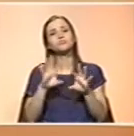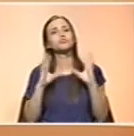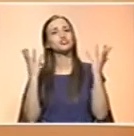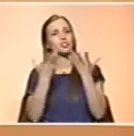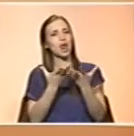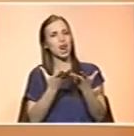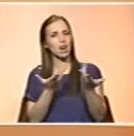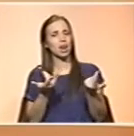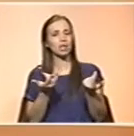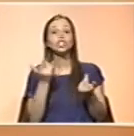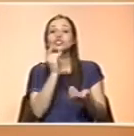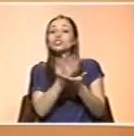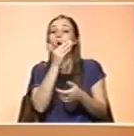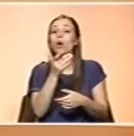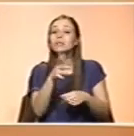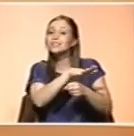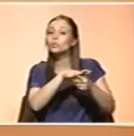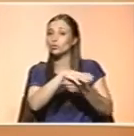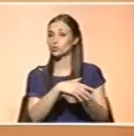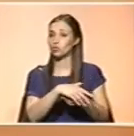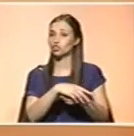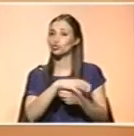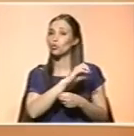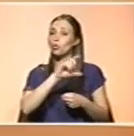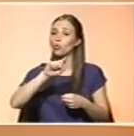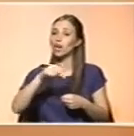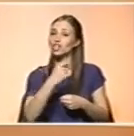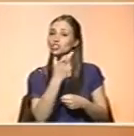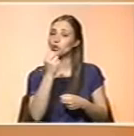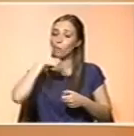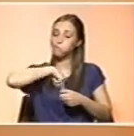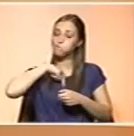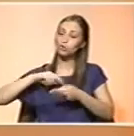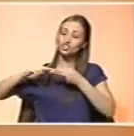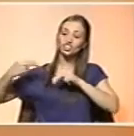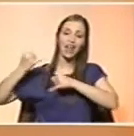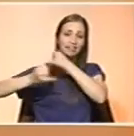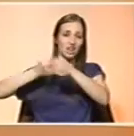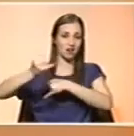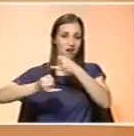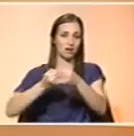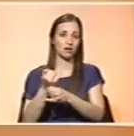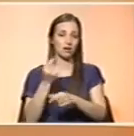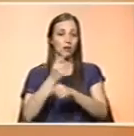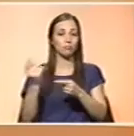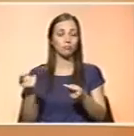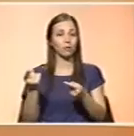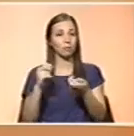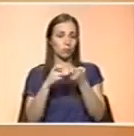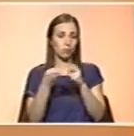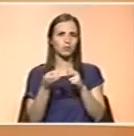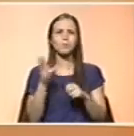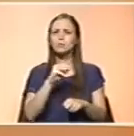situações em que a hipercostalemia tem claramente uma origem genética, sobretudo se for monogénica, que é aquela que nos põe sempre mais problemas. Ficamos na mesma,